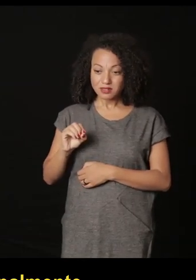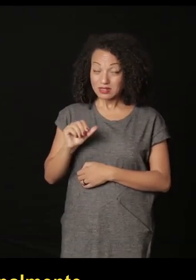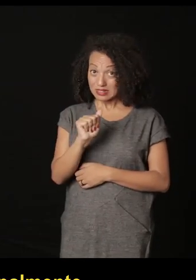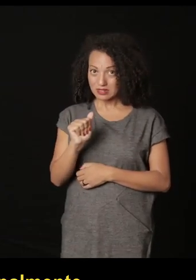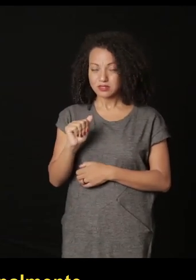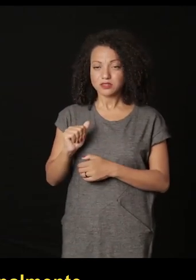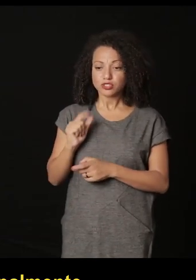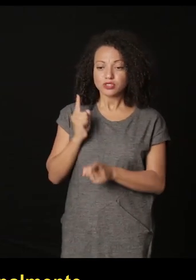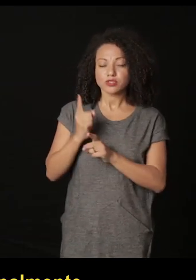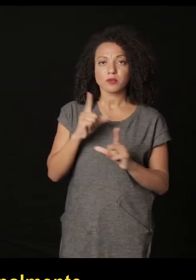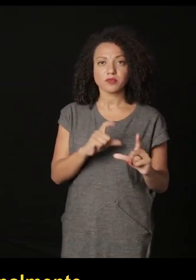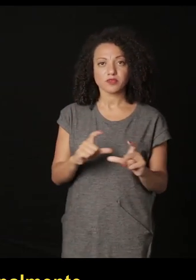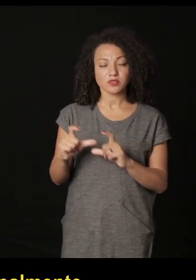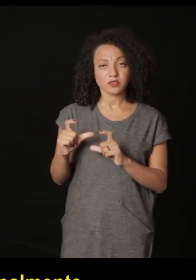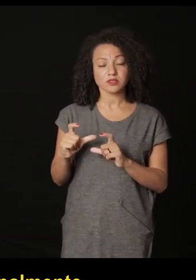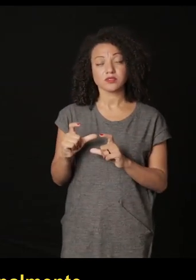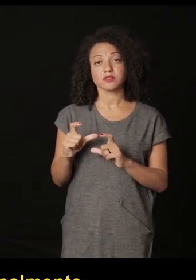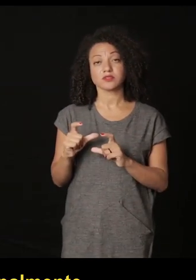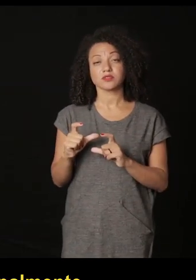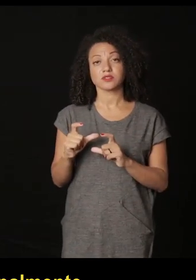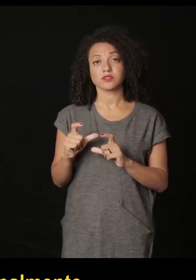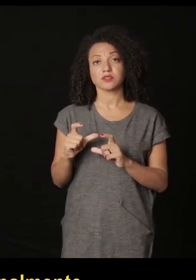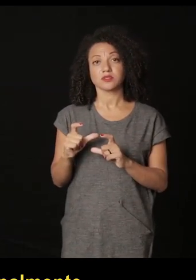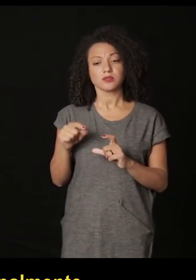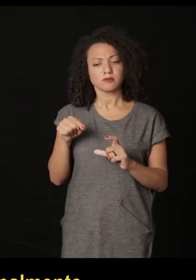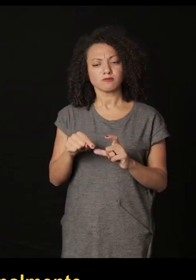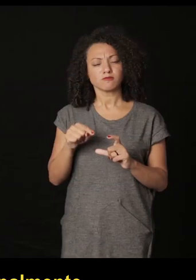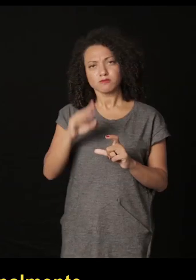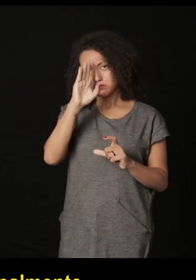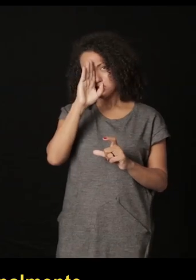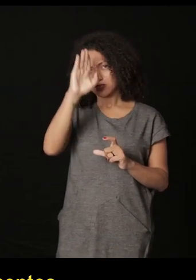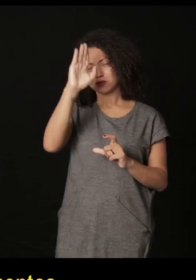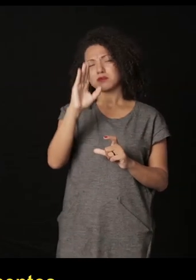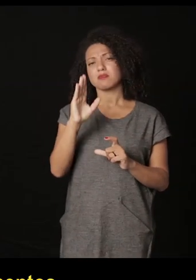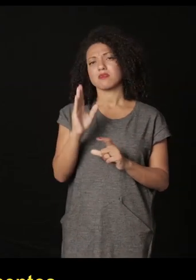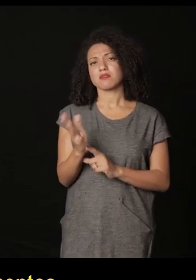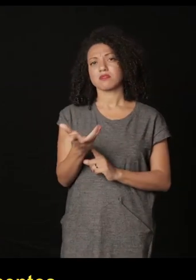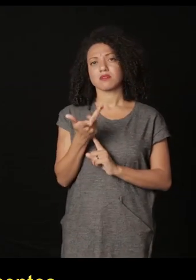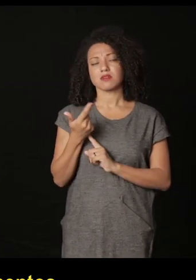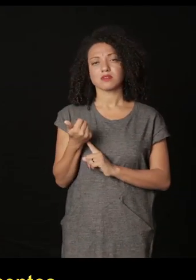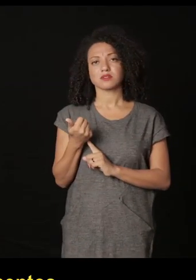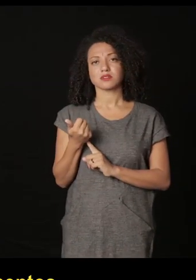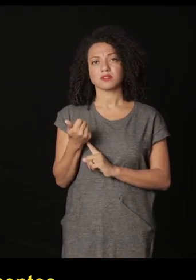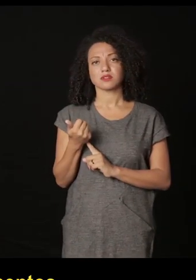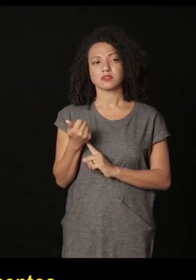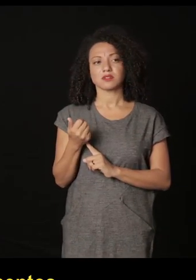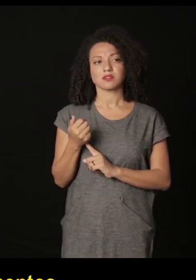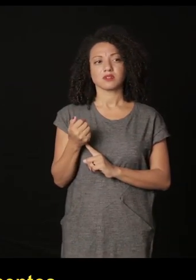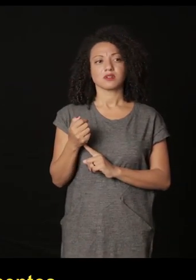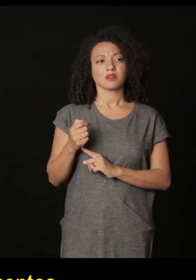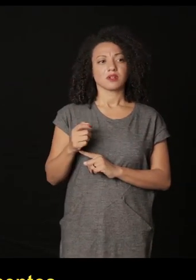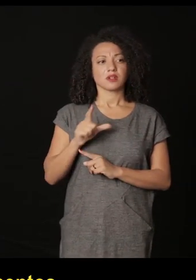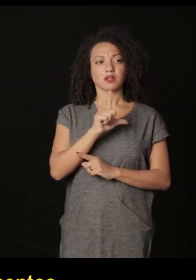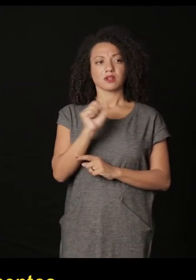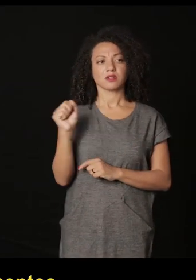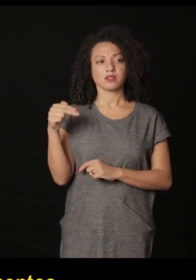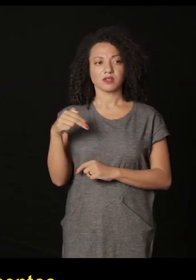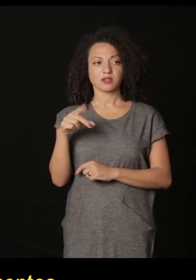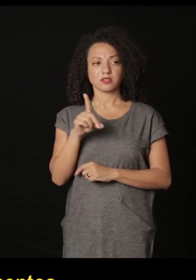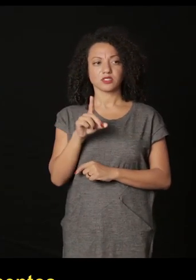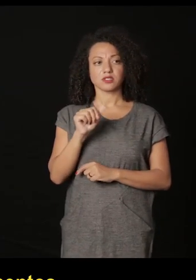especialmente as artistas de land art e de body art e às vezes usam esses documentos